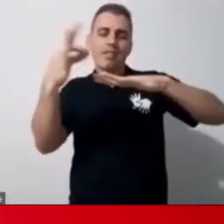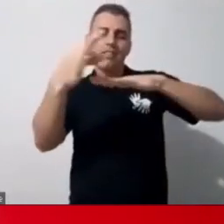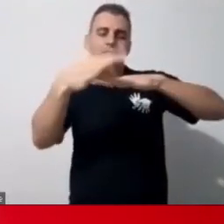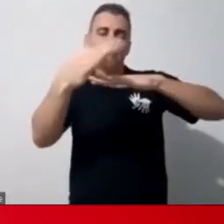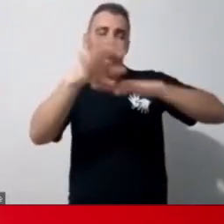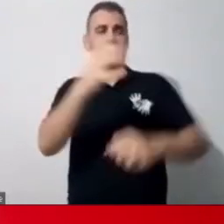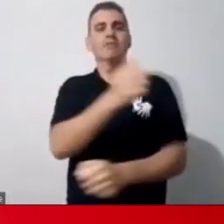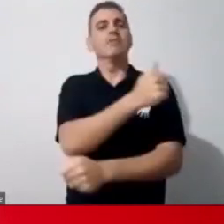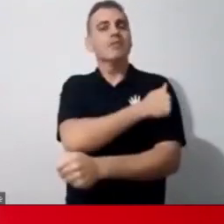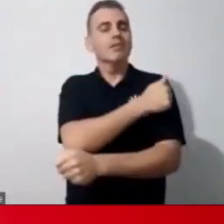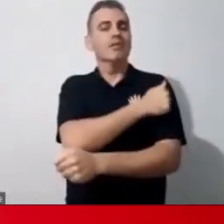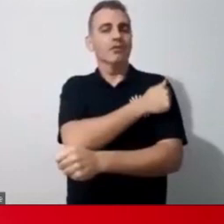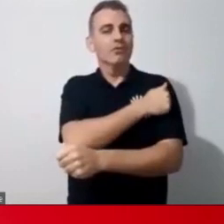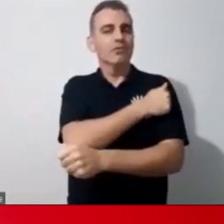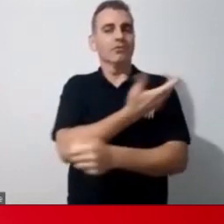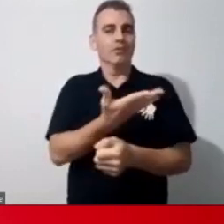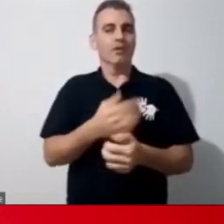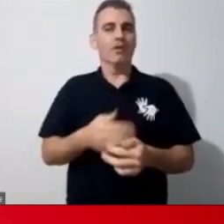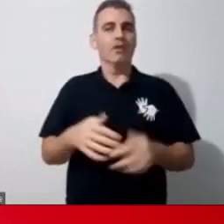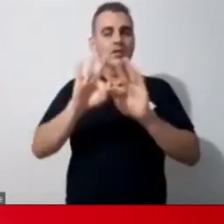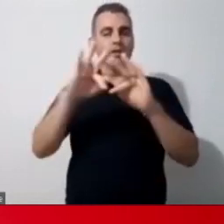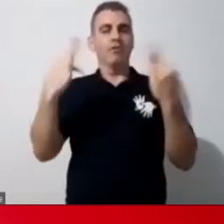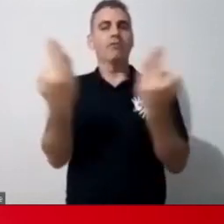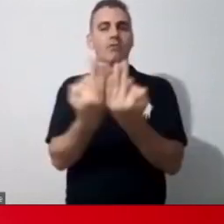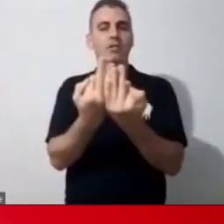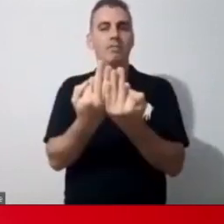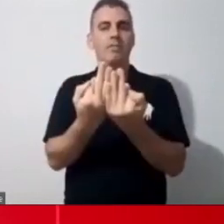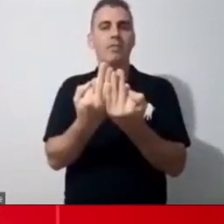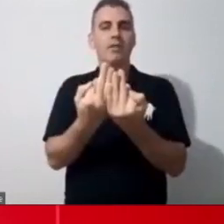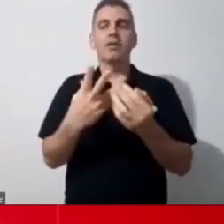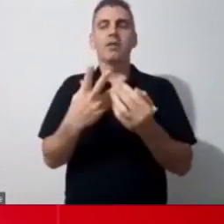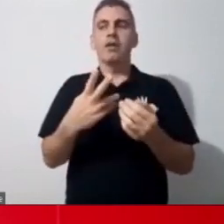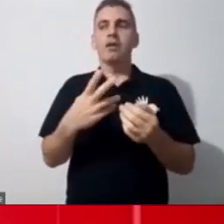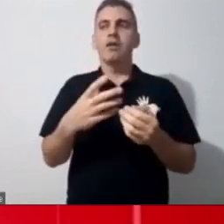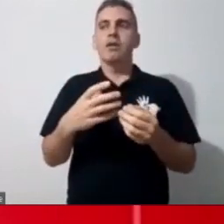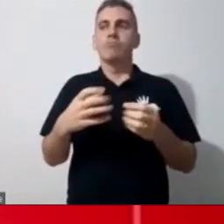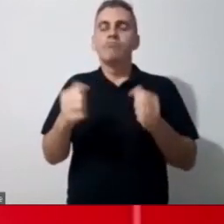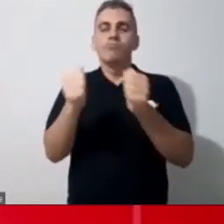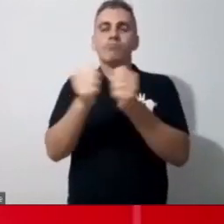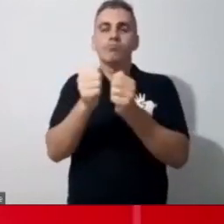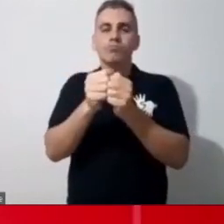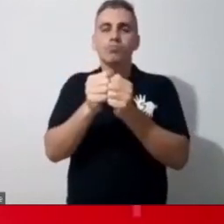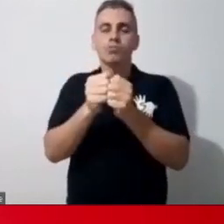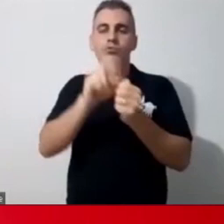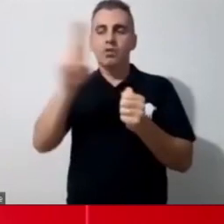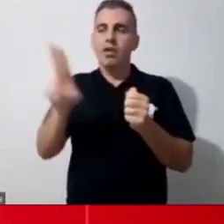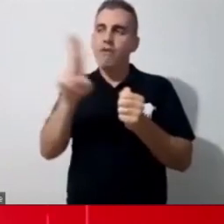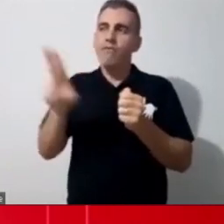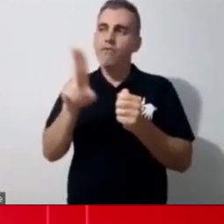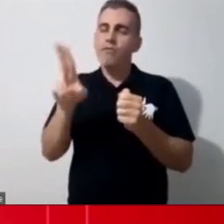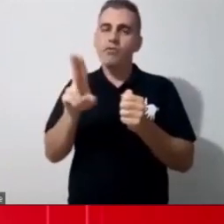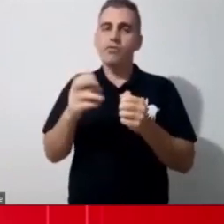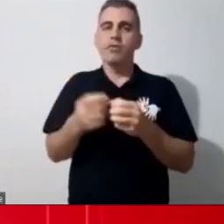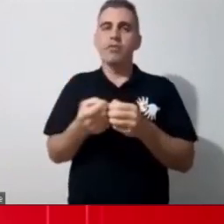nossa conversa, né, que aquele era um momento único para ela, para que houvesse uma saída social,